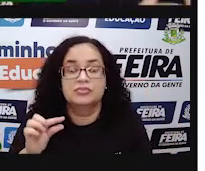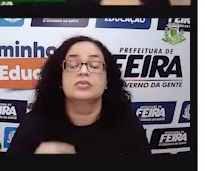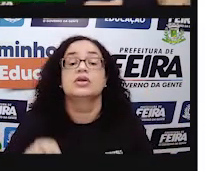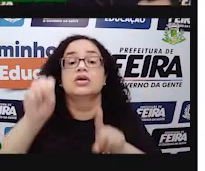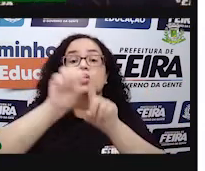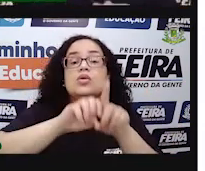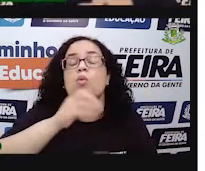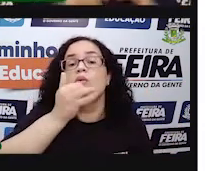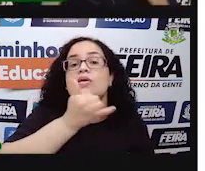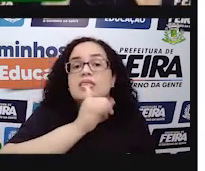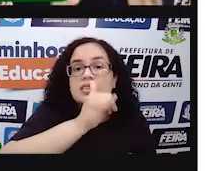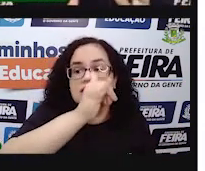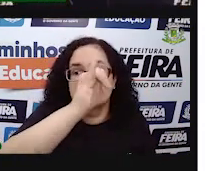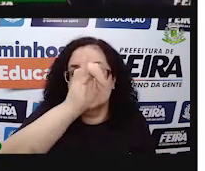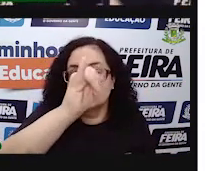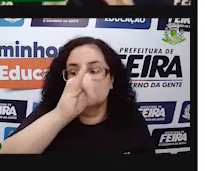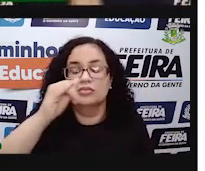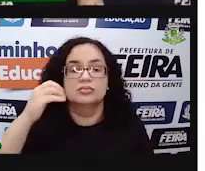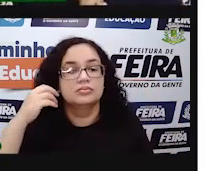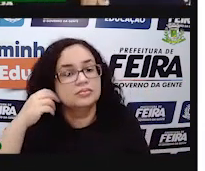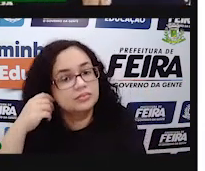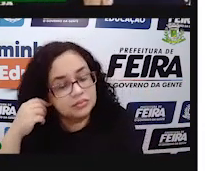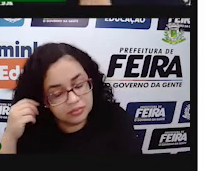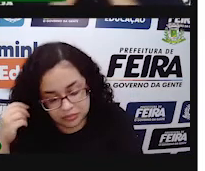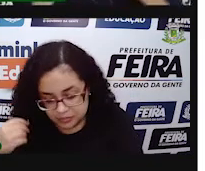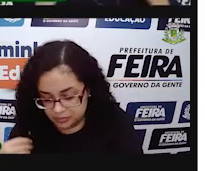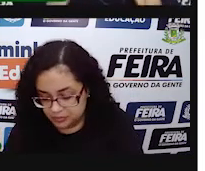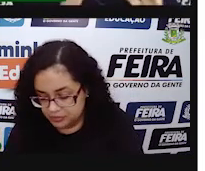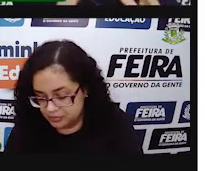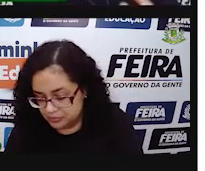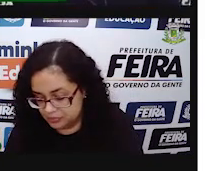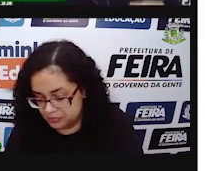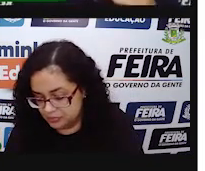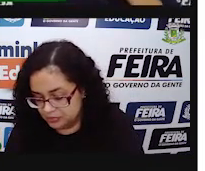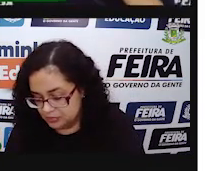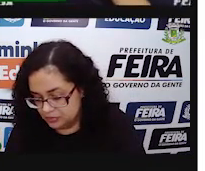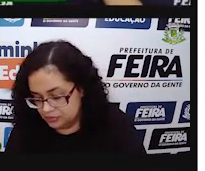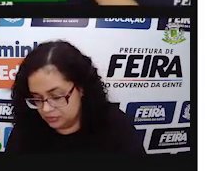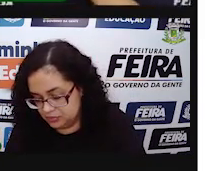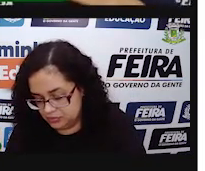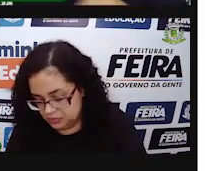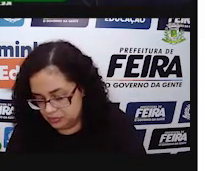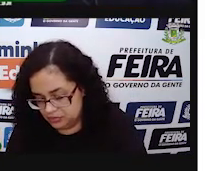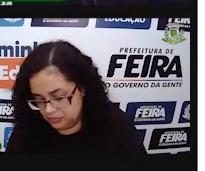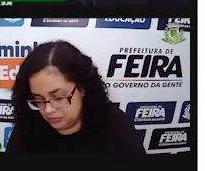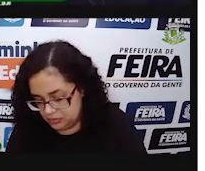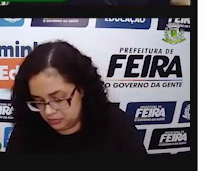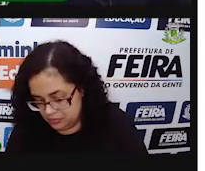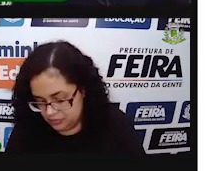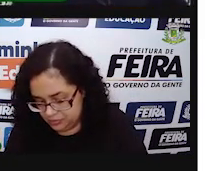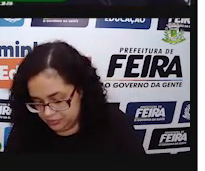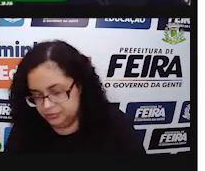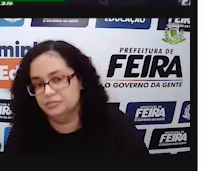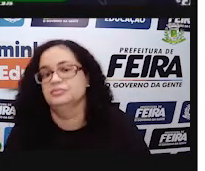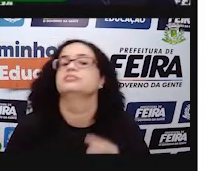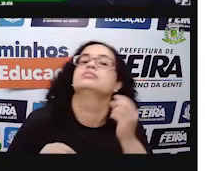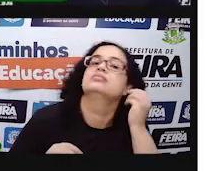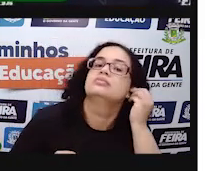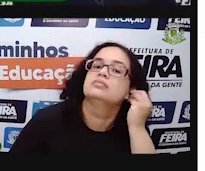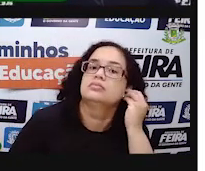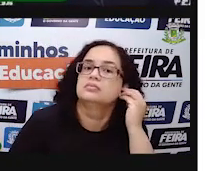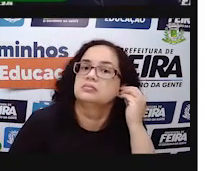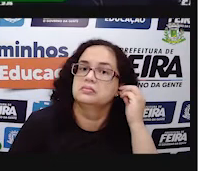foi pequeno. Por que que naquele mês o consumo de energia foi pequenininho? Certo? E uma importante